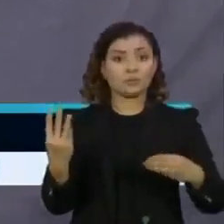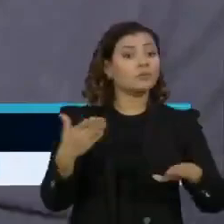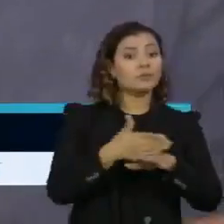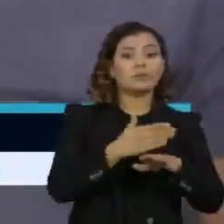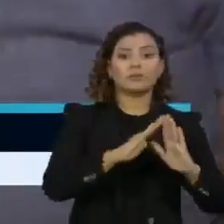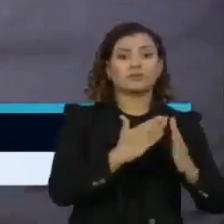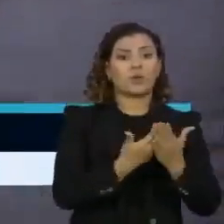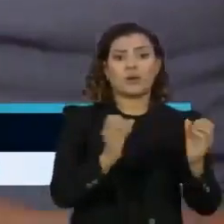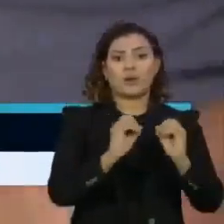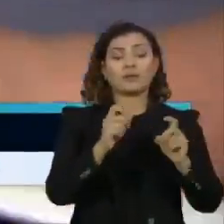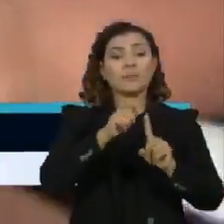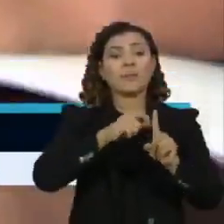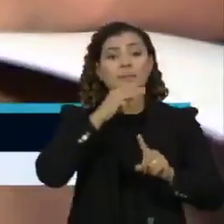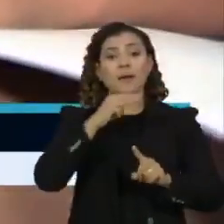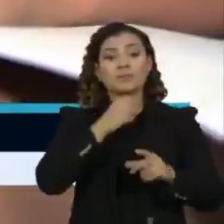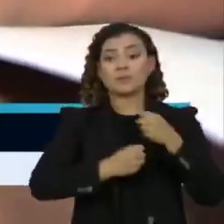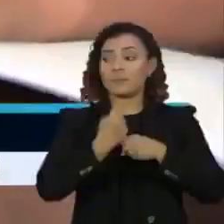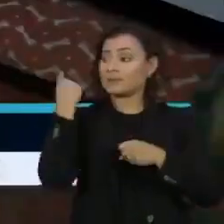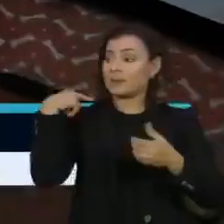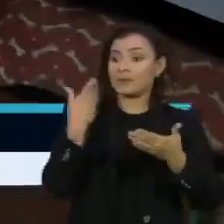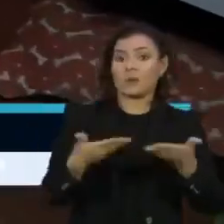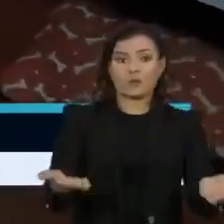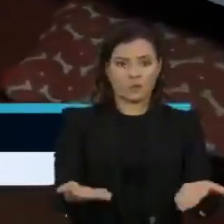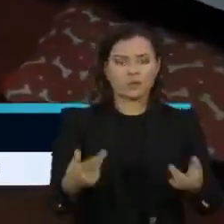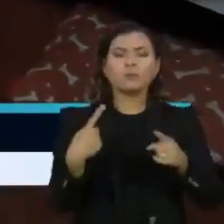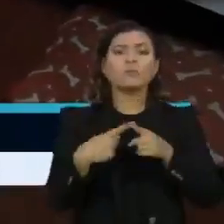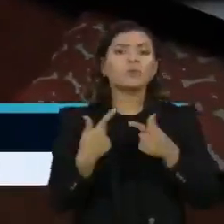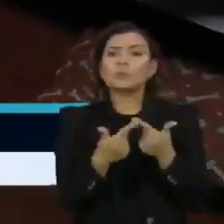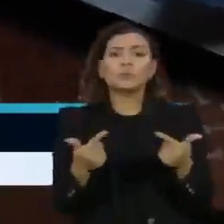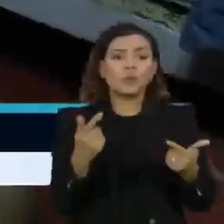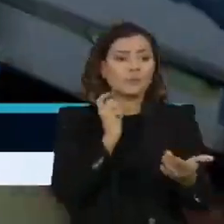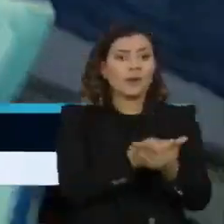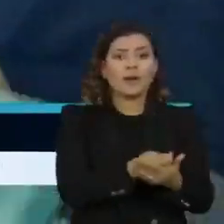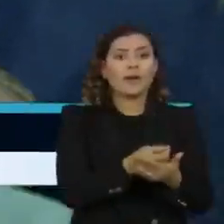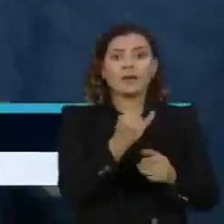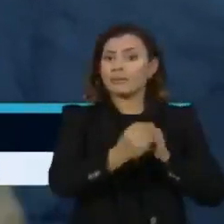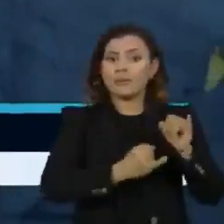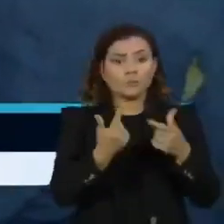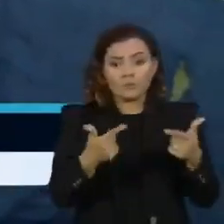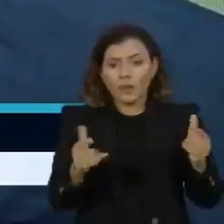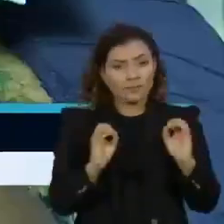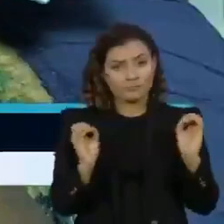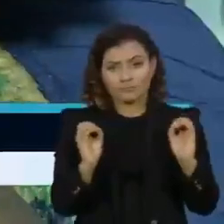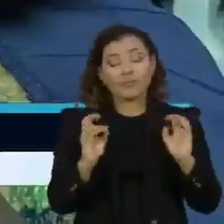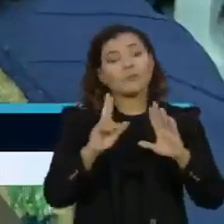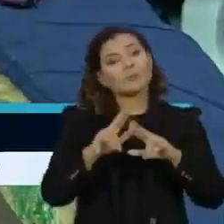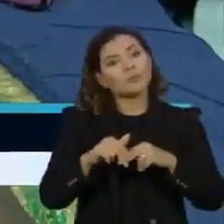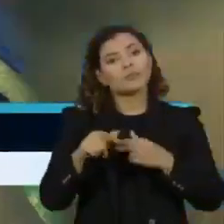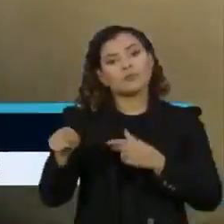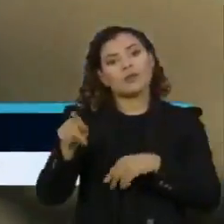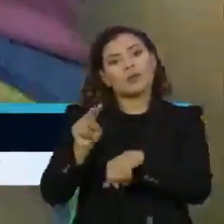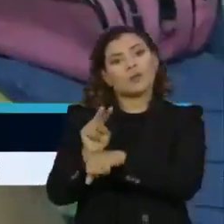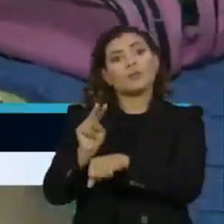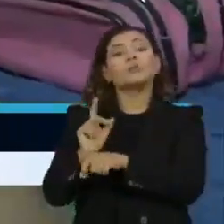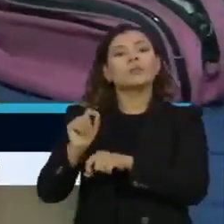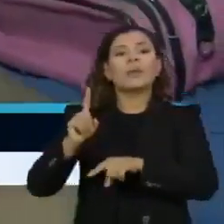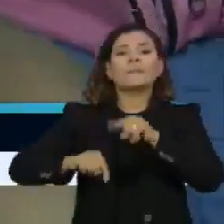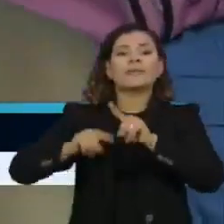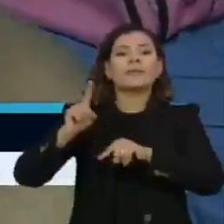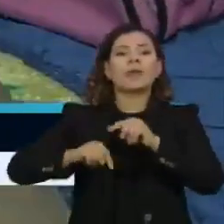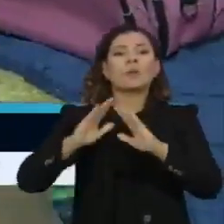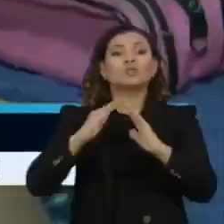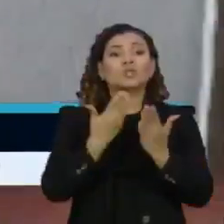começo da pandemia em março do ano passado. Como não tem condições para apagar a internet, a dona de casa optou por pegar as